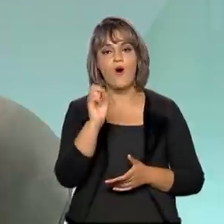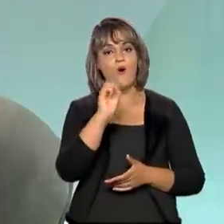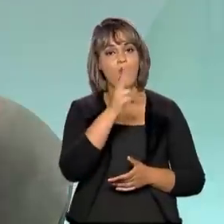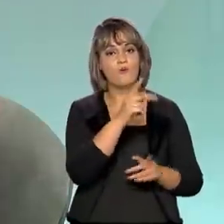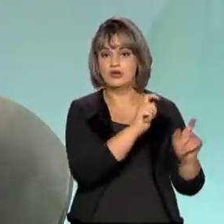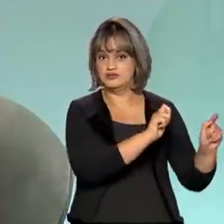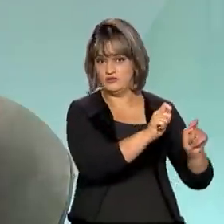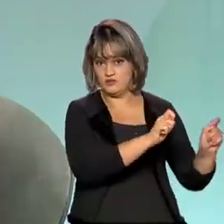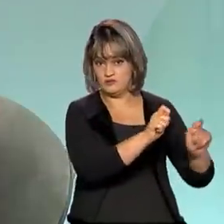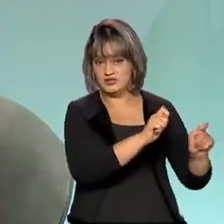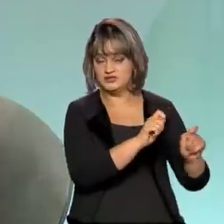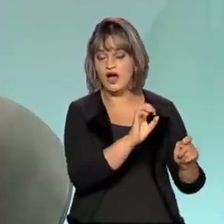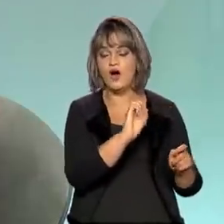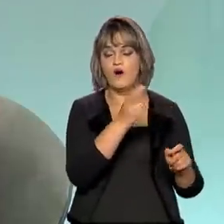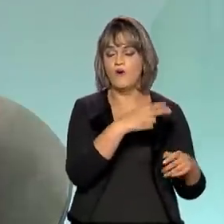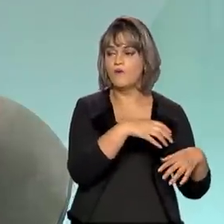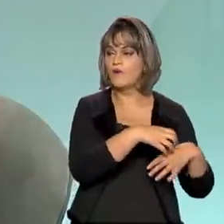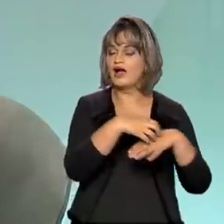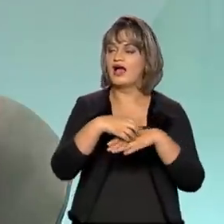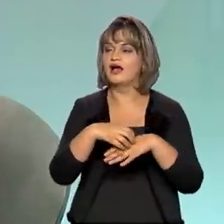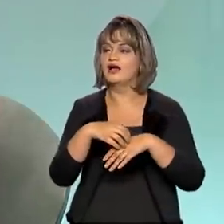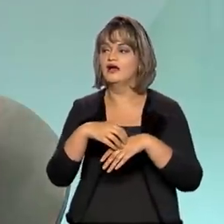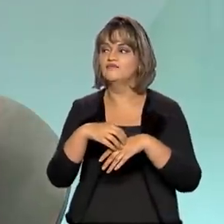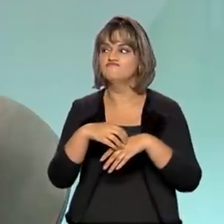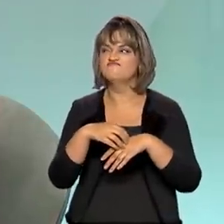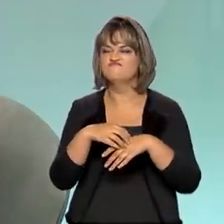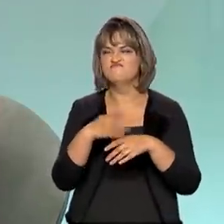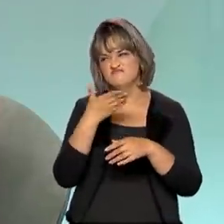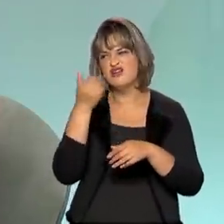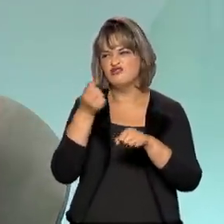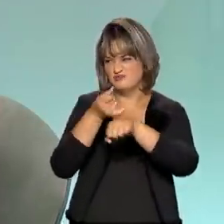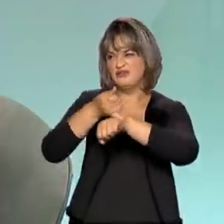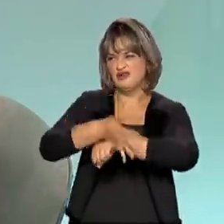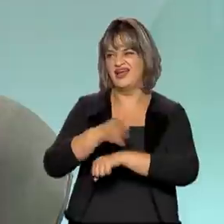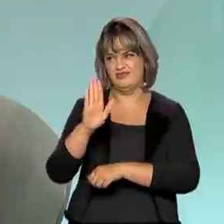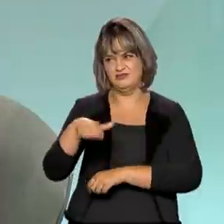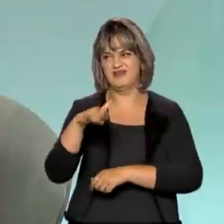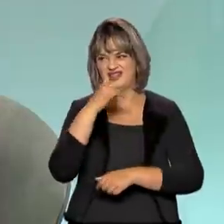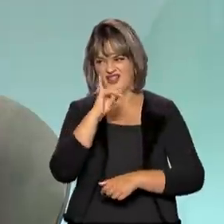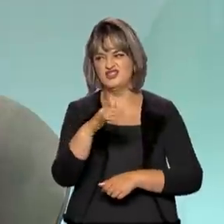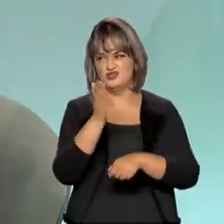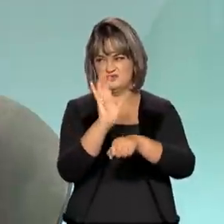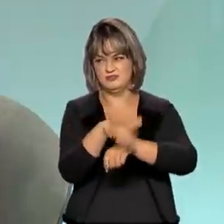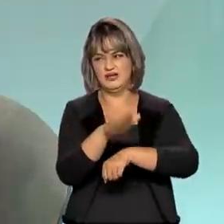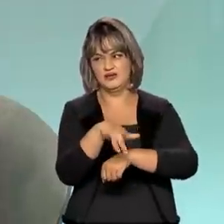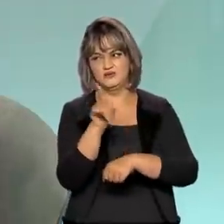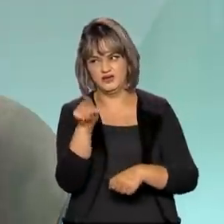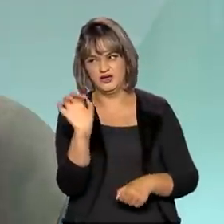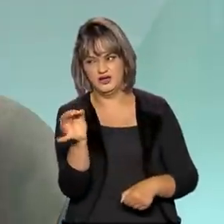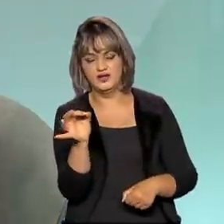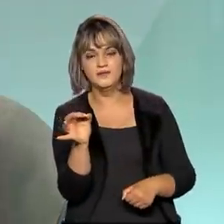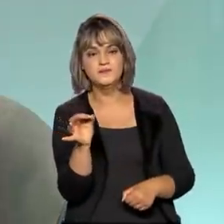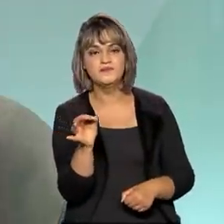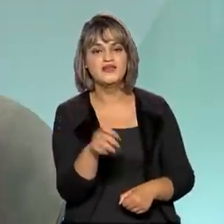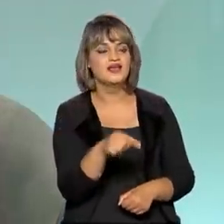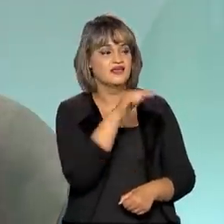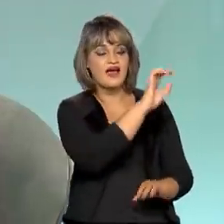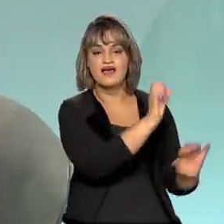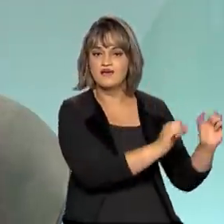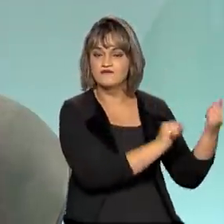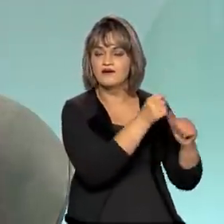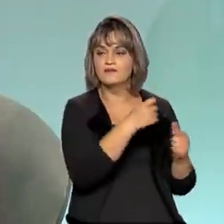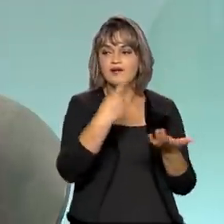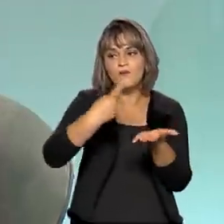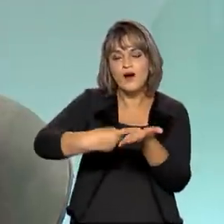reduzindo o consumo, ou deslocando aquela produção para um horário da madrugada, onde é mais barata a energia. E aí, aquele consumidor industrial fazendo